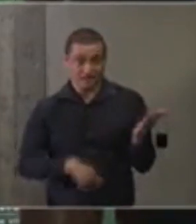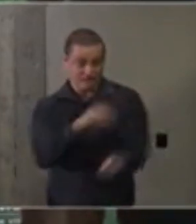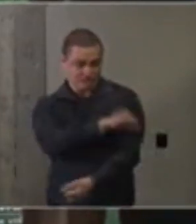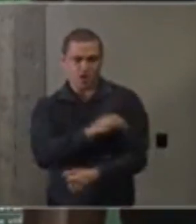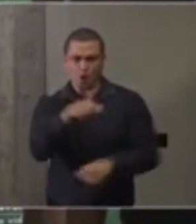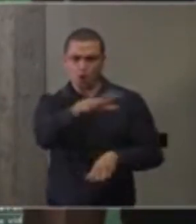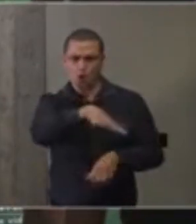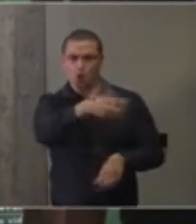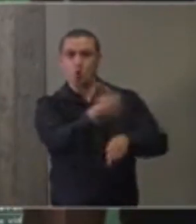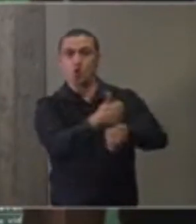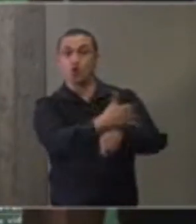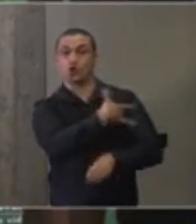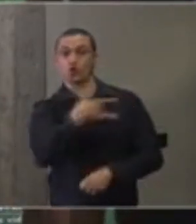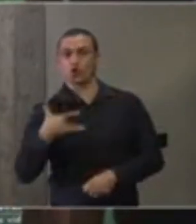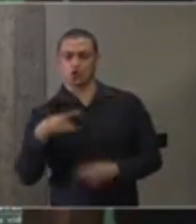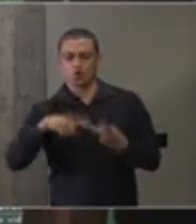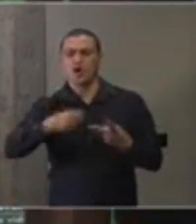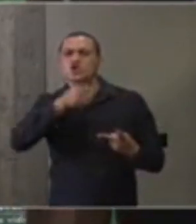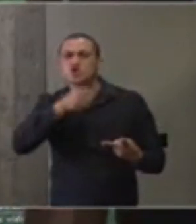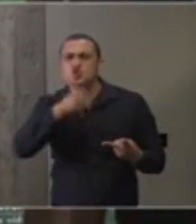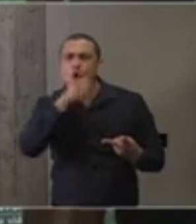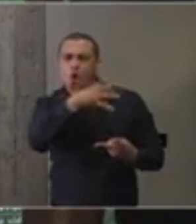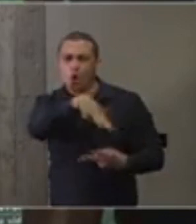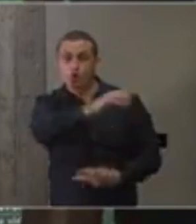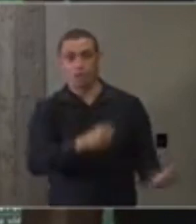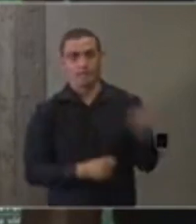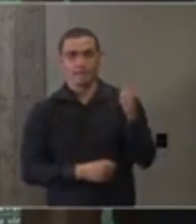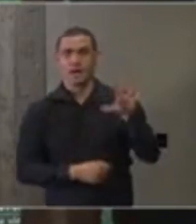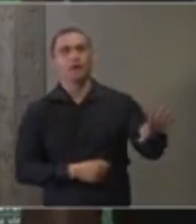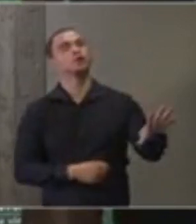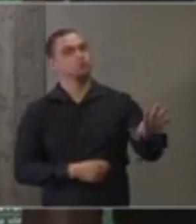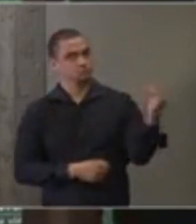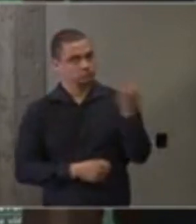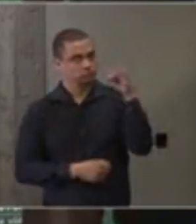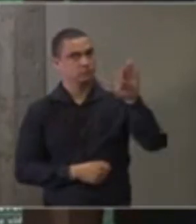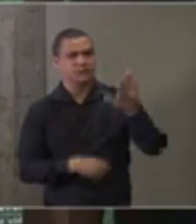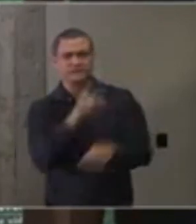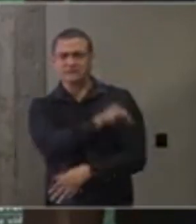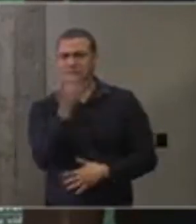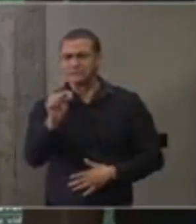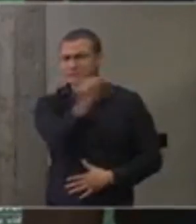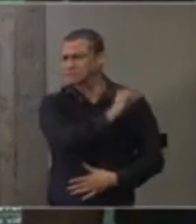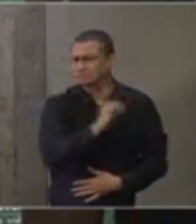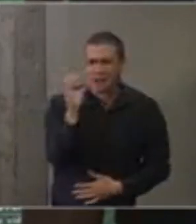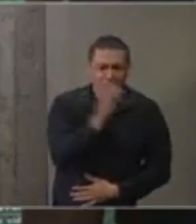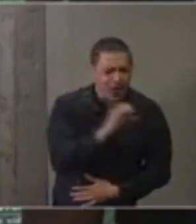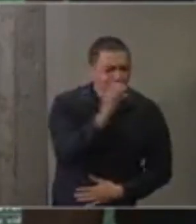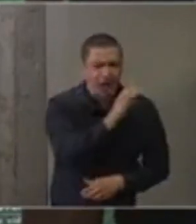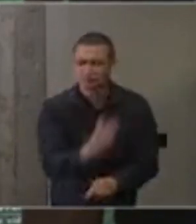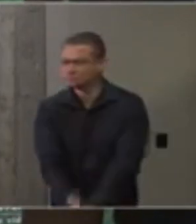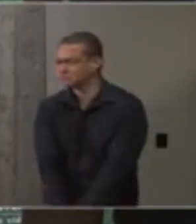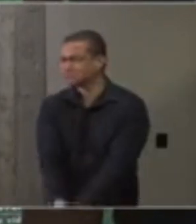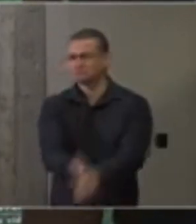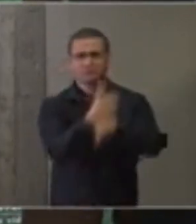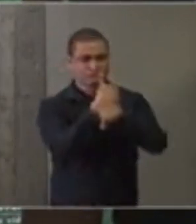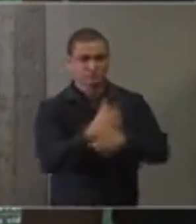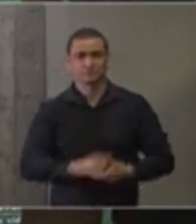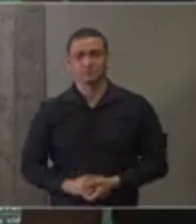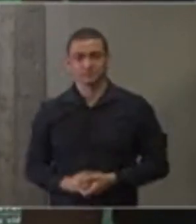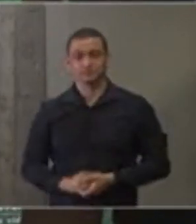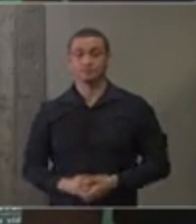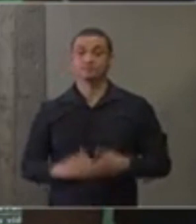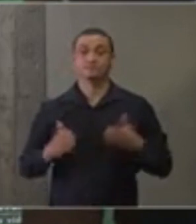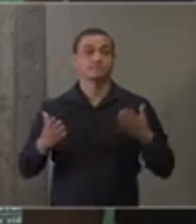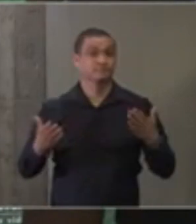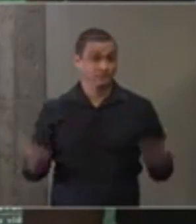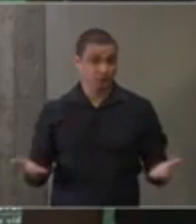profissionais de saúde e aos idosos, na primeira fase do programa, o mais rapidamente possível. Por